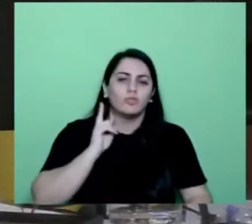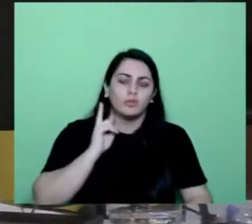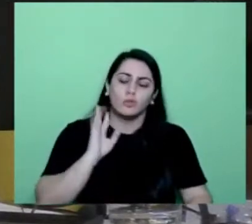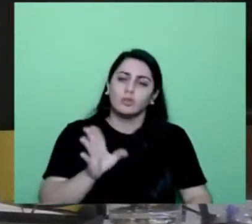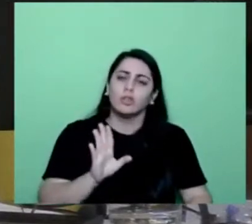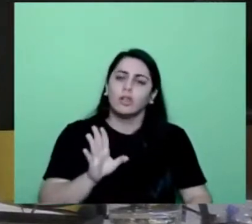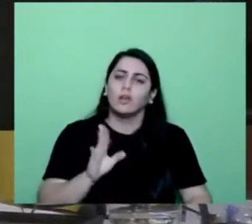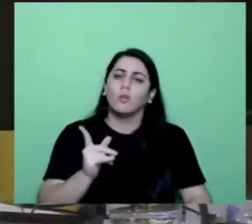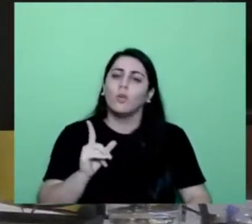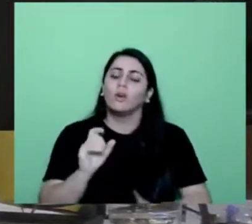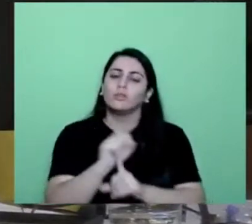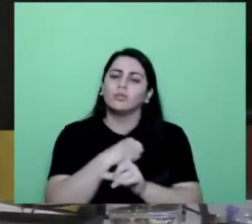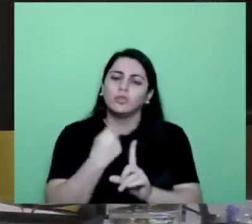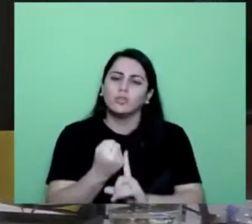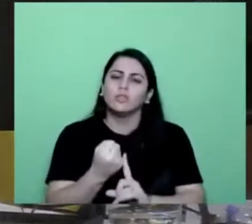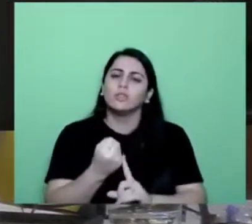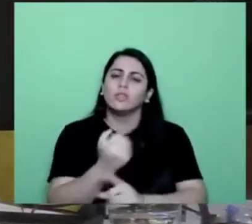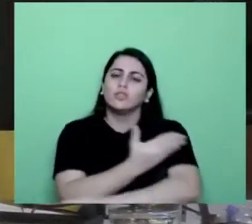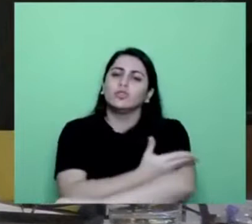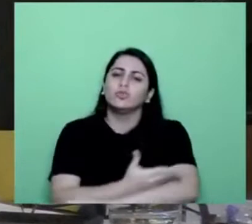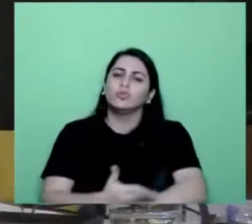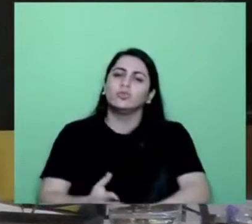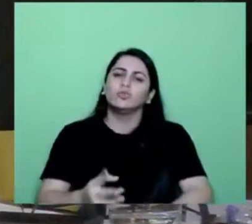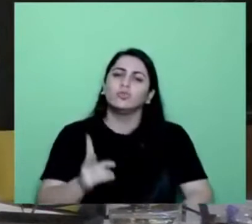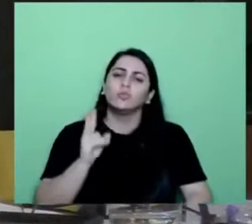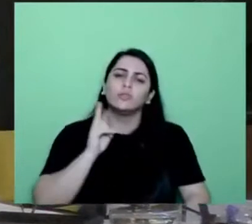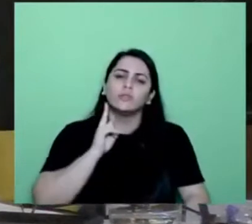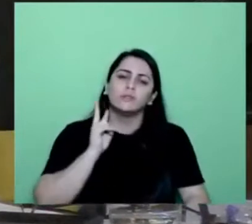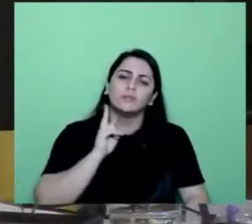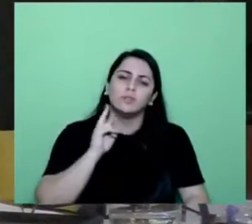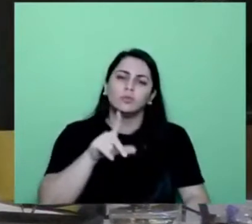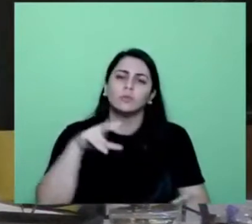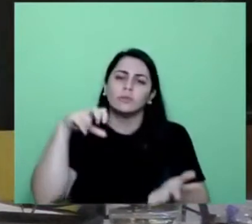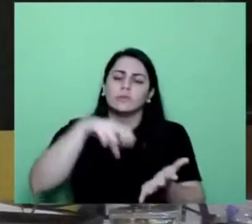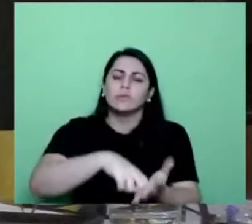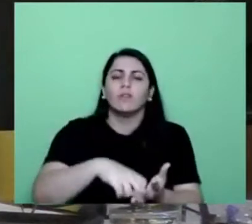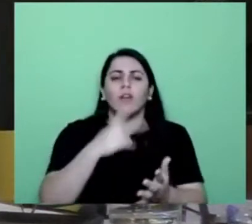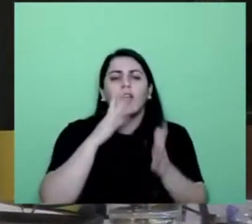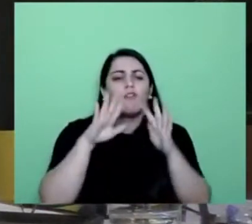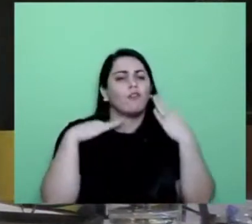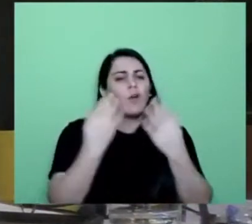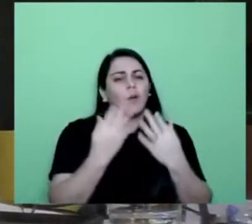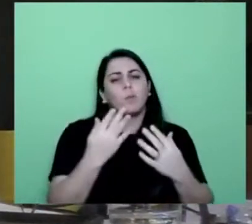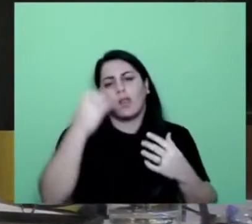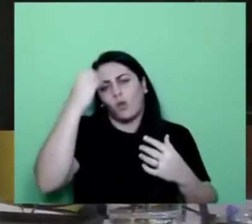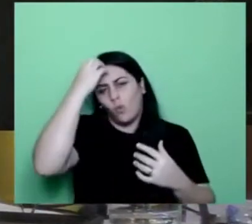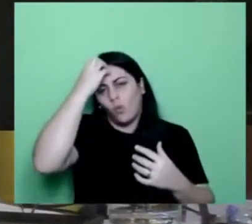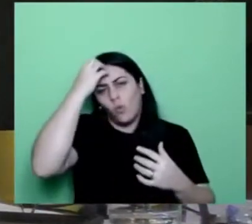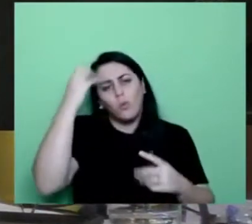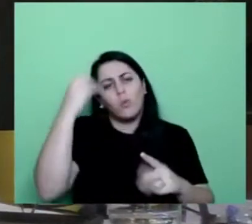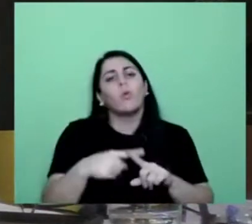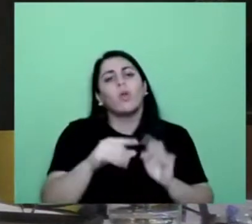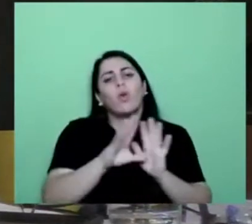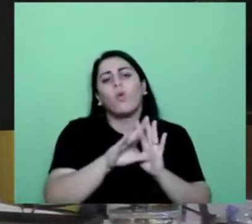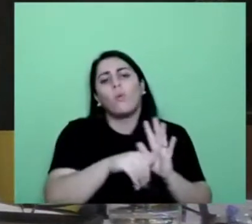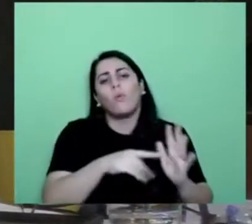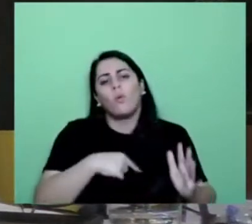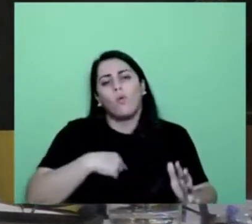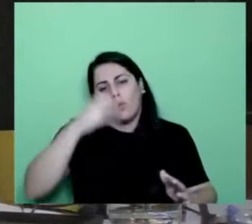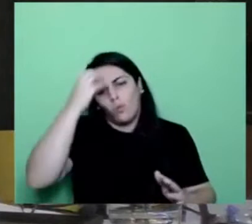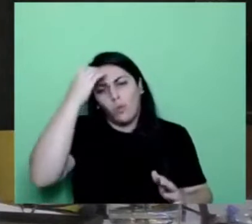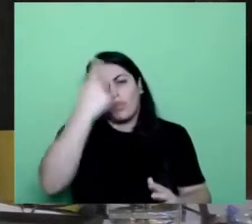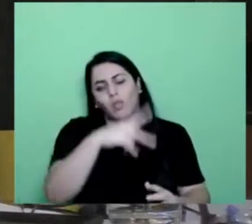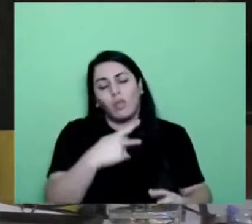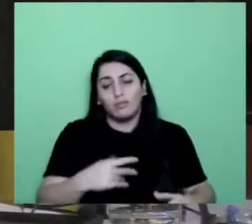pune a vítima. Ah, a família é responsável. Ah, a culpa é dele. Quem mandou ele roubar? Então, a